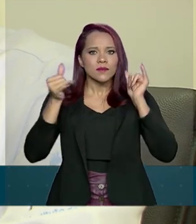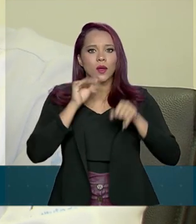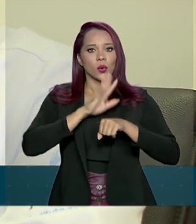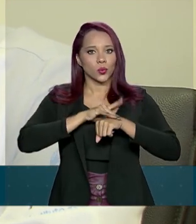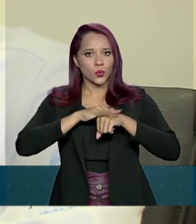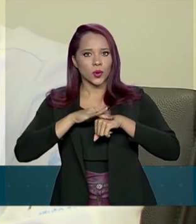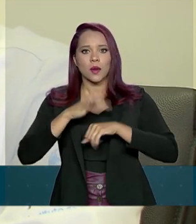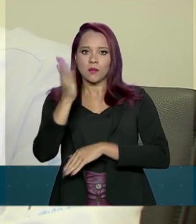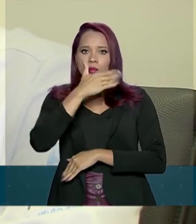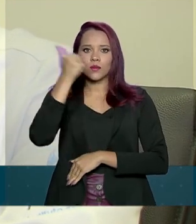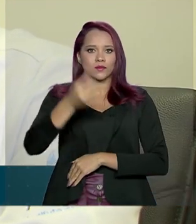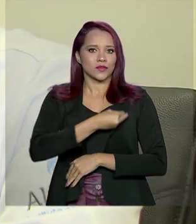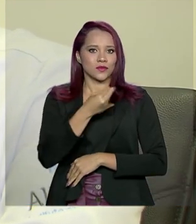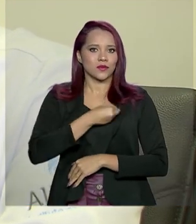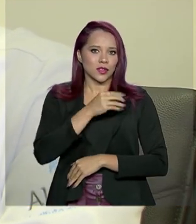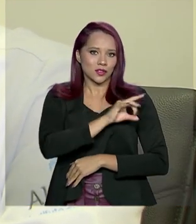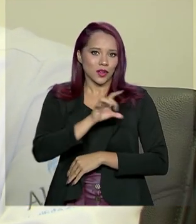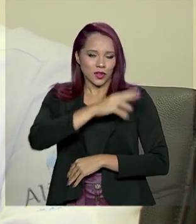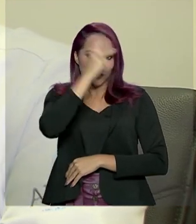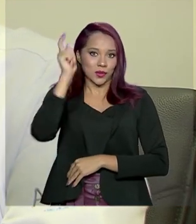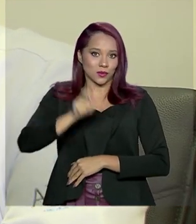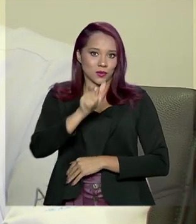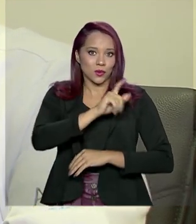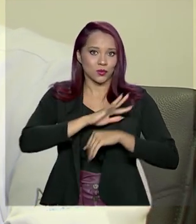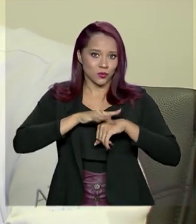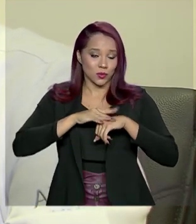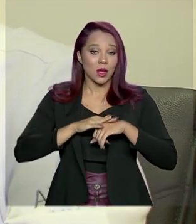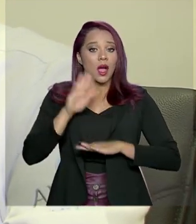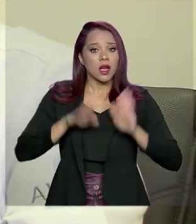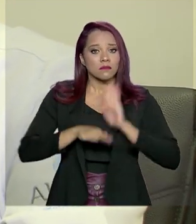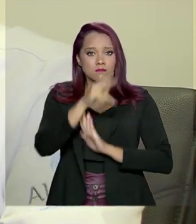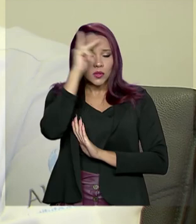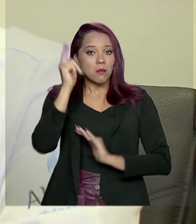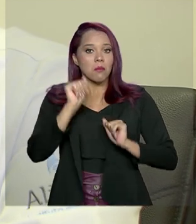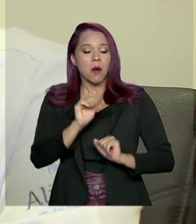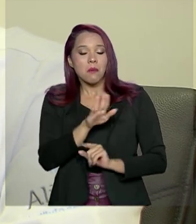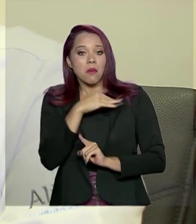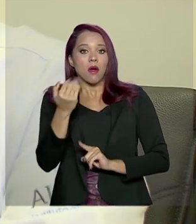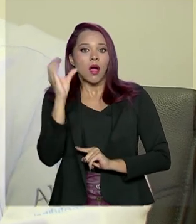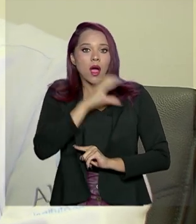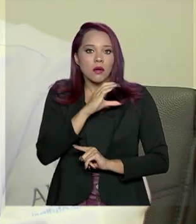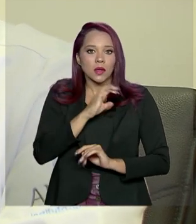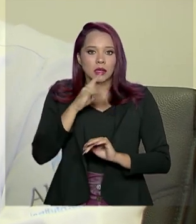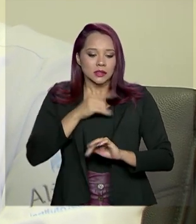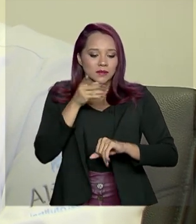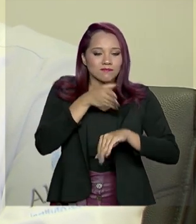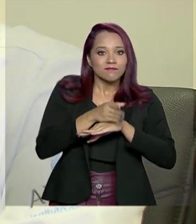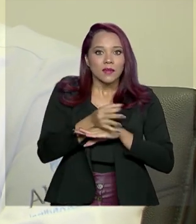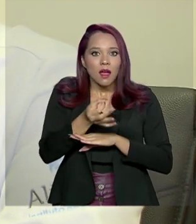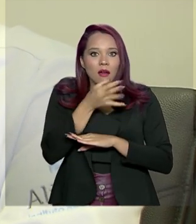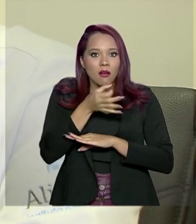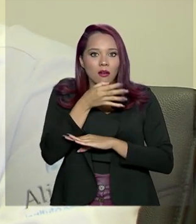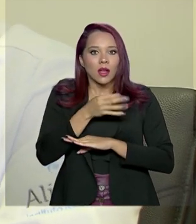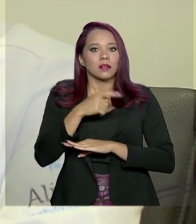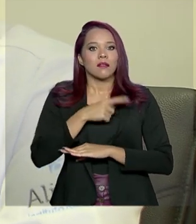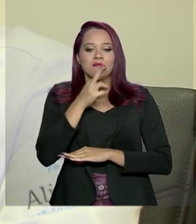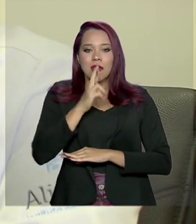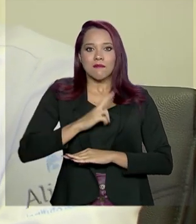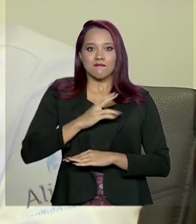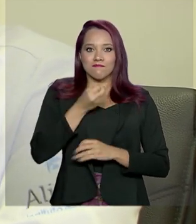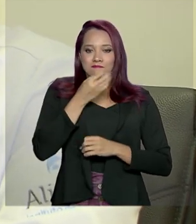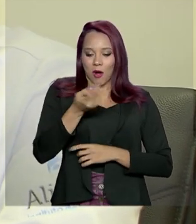melhoria muito grande de vida desses pacientes. Às vezes até uma pessoa que poderia morrer rapidamente, com o acesso a esse tratamento, pode ter uma resposta